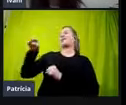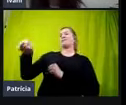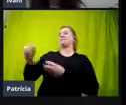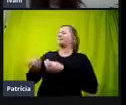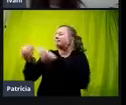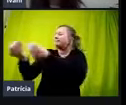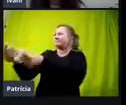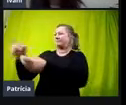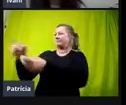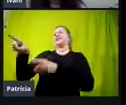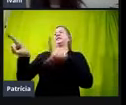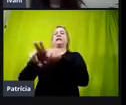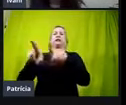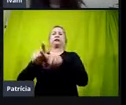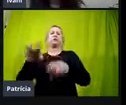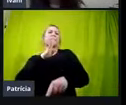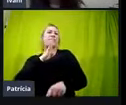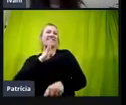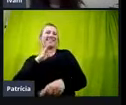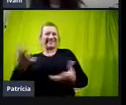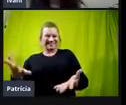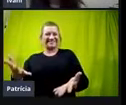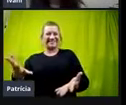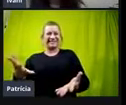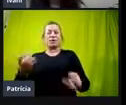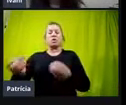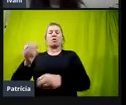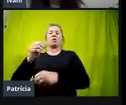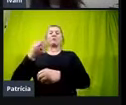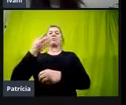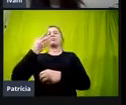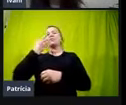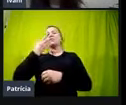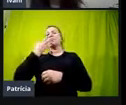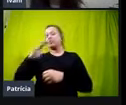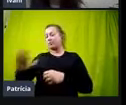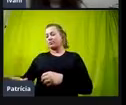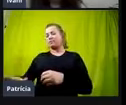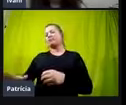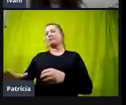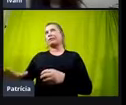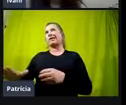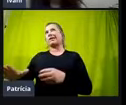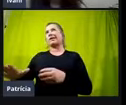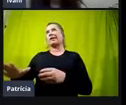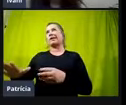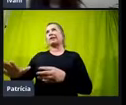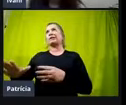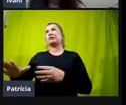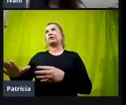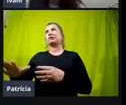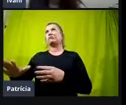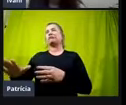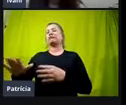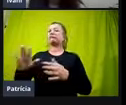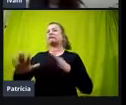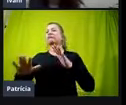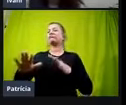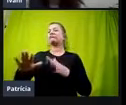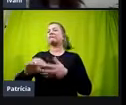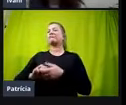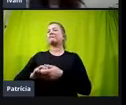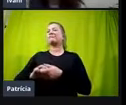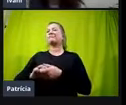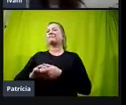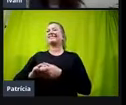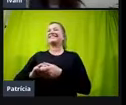para que ele também conheça, né, como ele é um menino já grande, né, assim, grande não no sentido